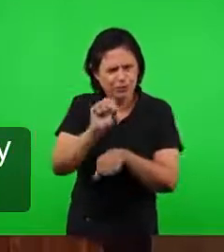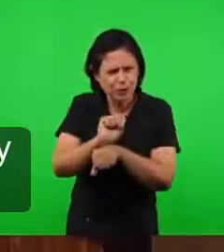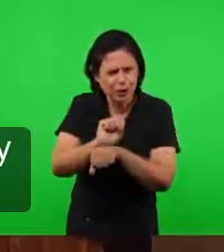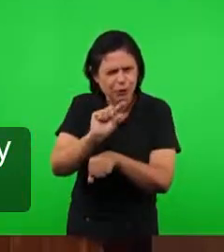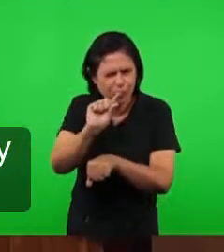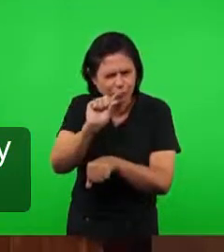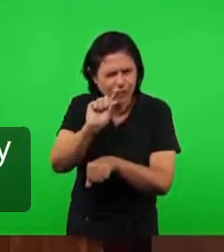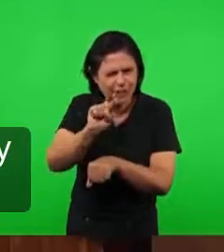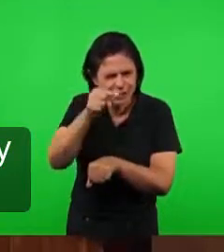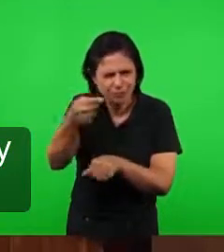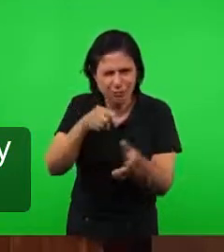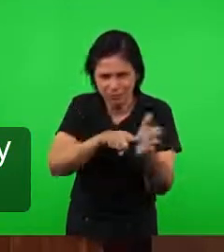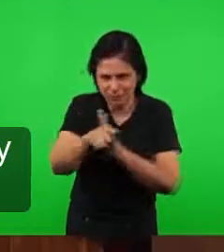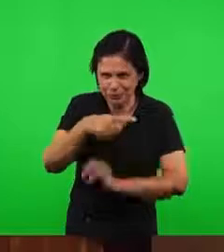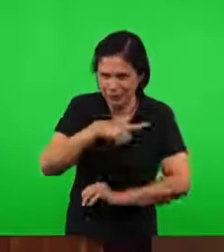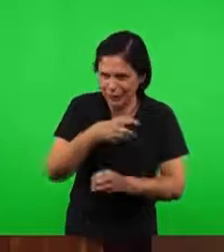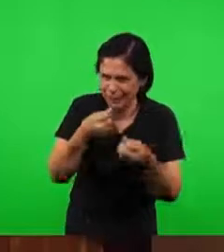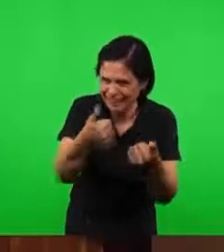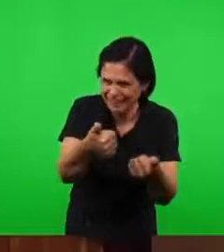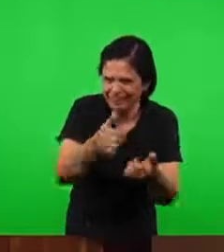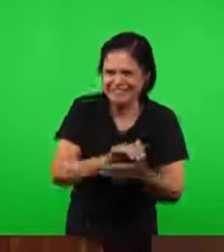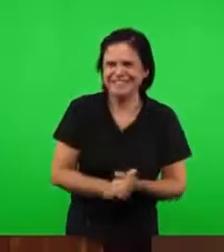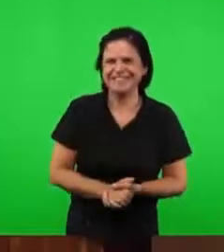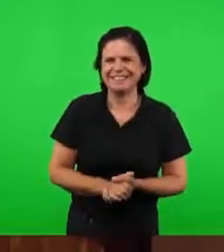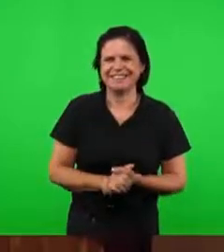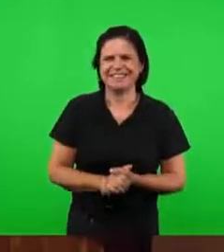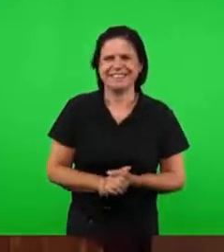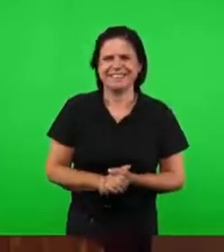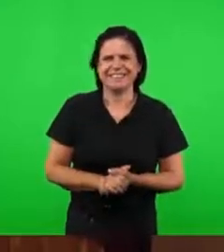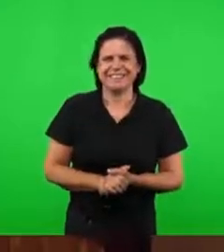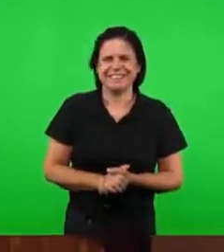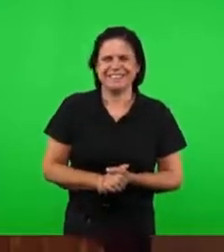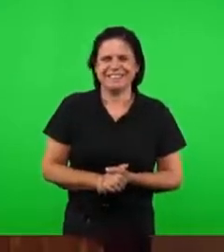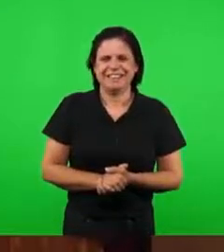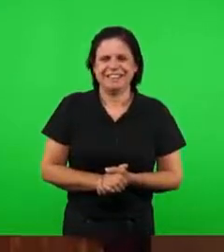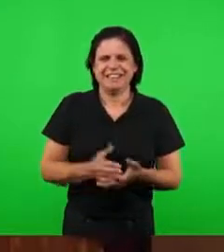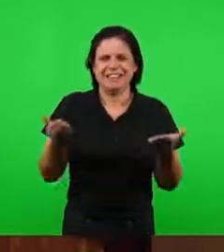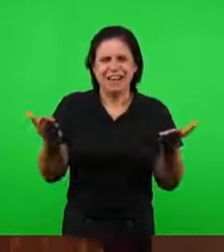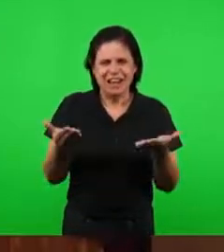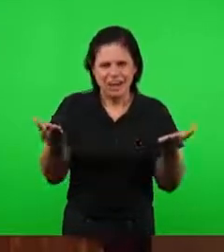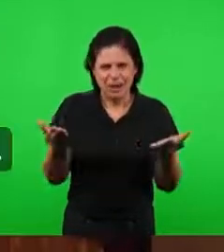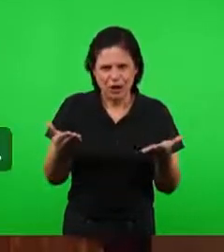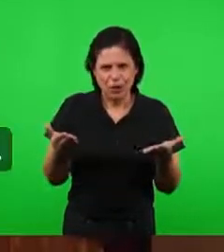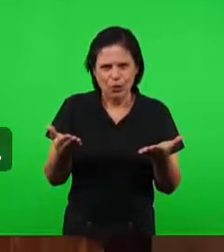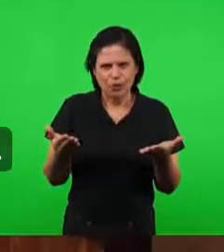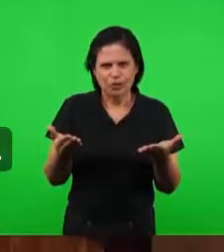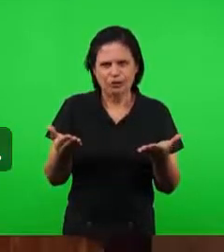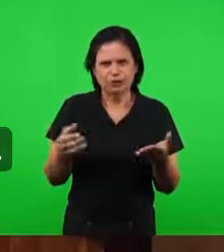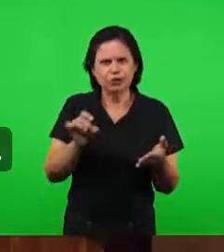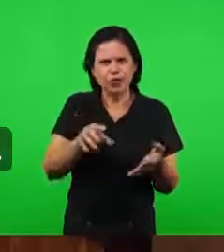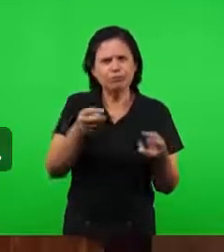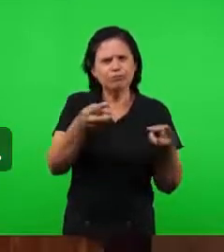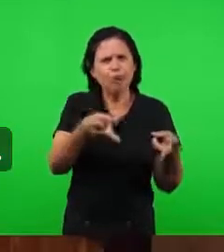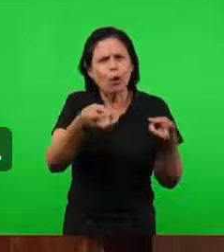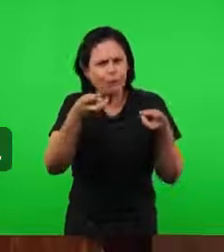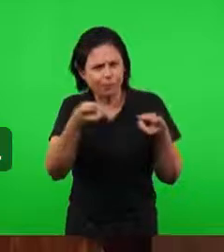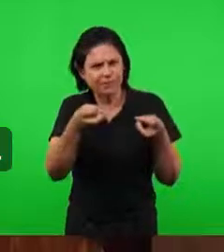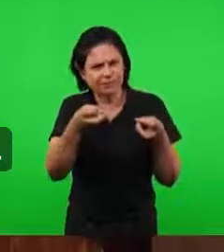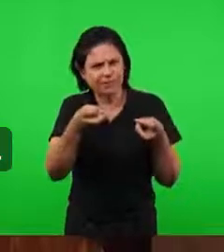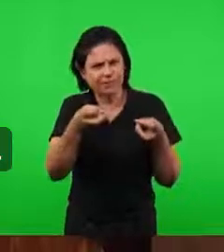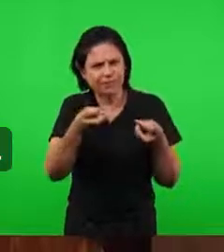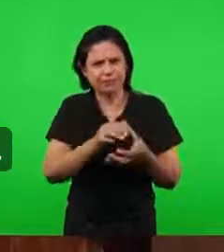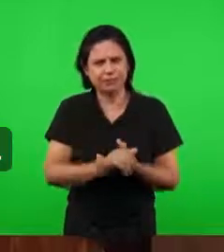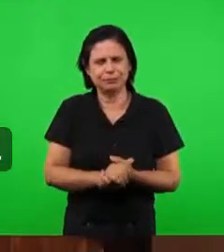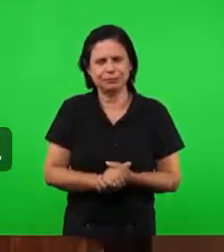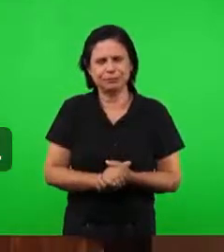retirar do quadro ainda. E nós vamos agora, somente, fazer uma pequena observação. A